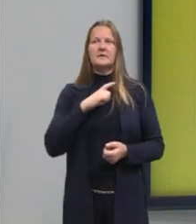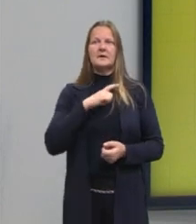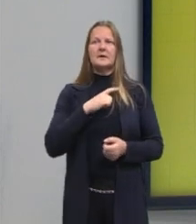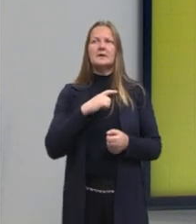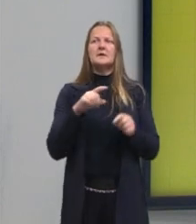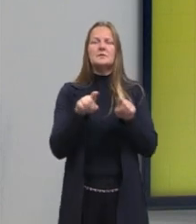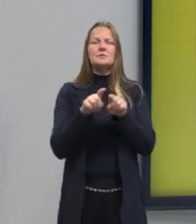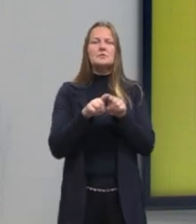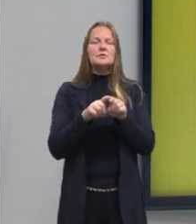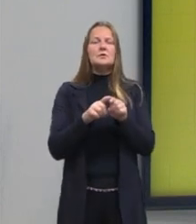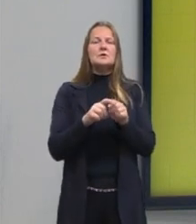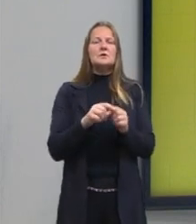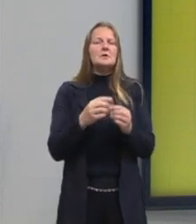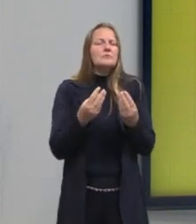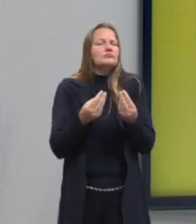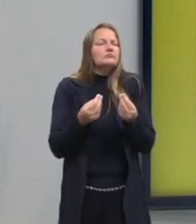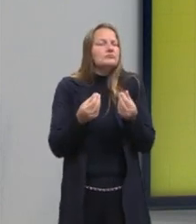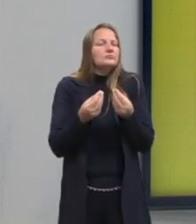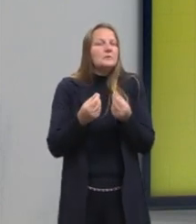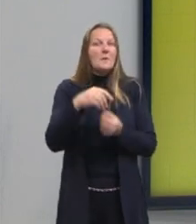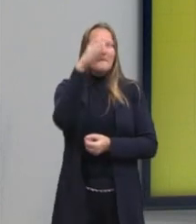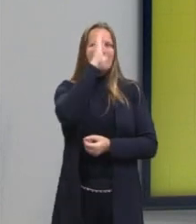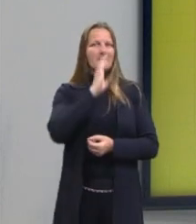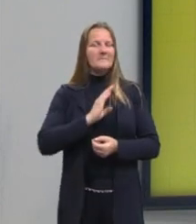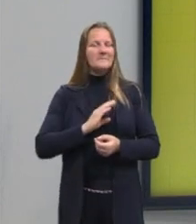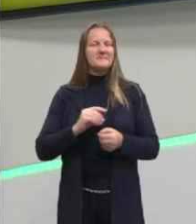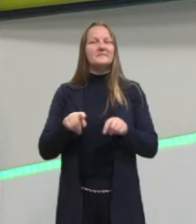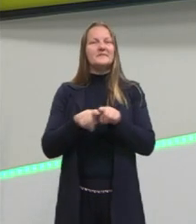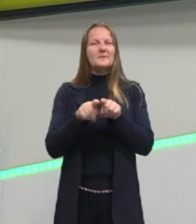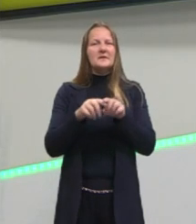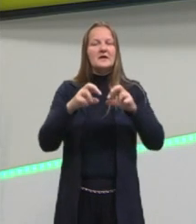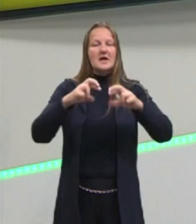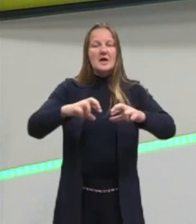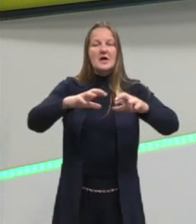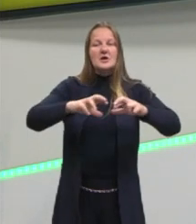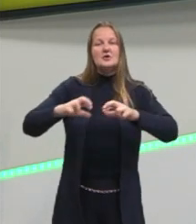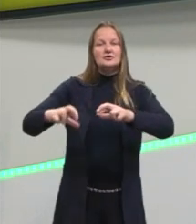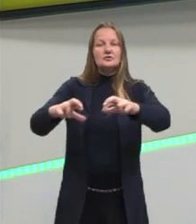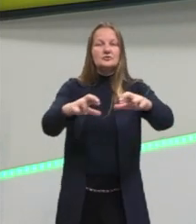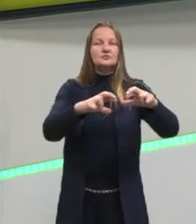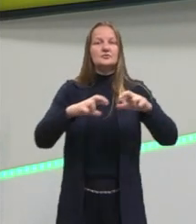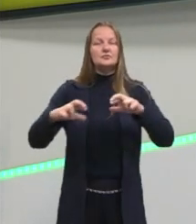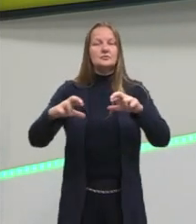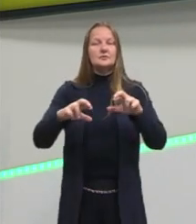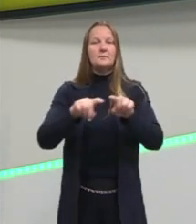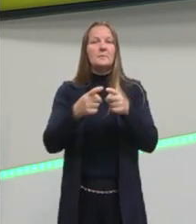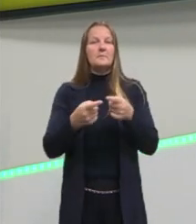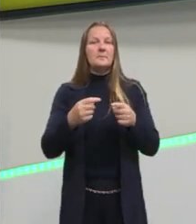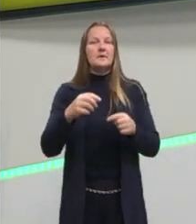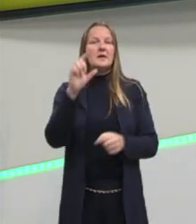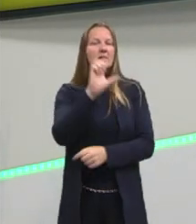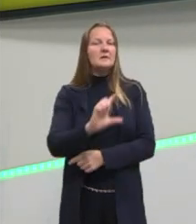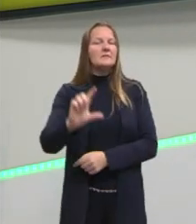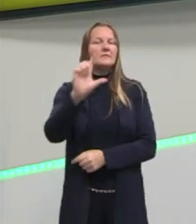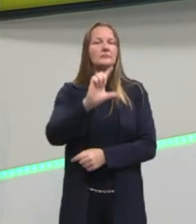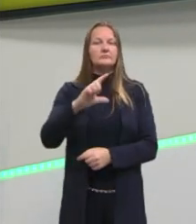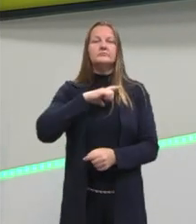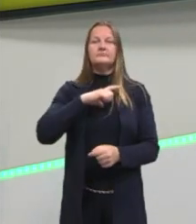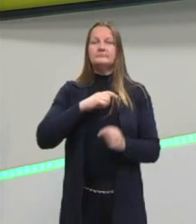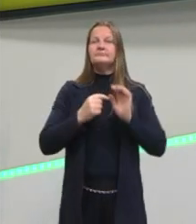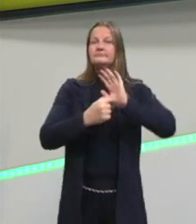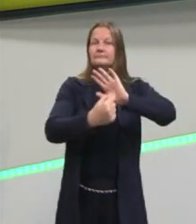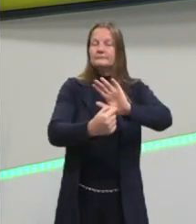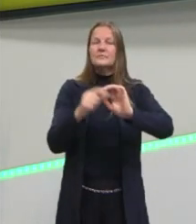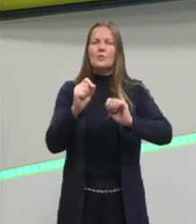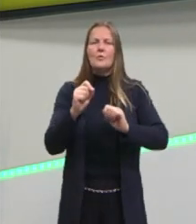também de um jeito um pouco mais genuíno brasileiro também. Mesmo falando de regiões, gente percebe que essa literatura, ela vem para mostrar